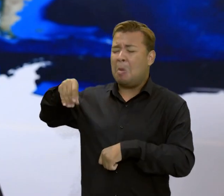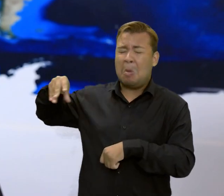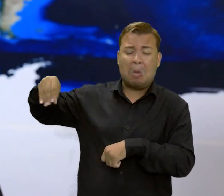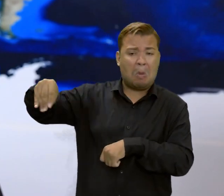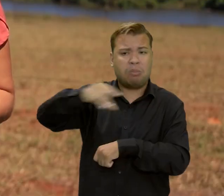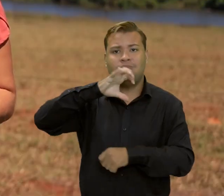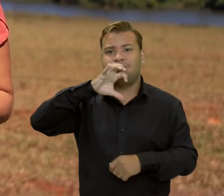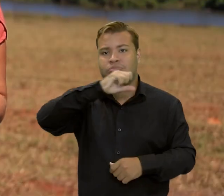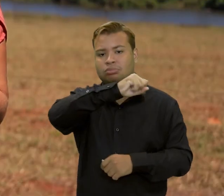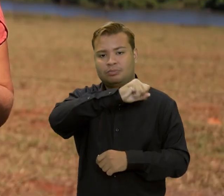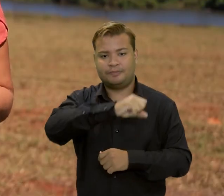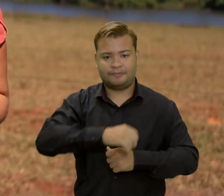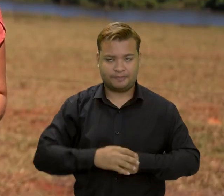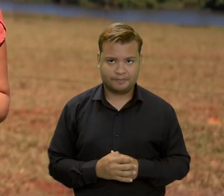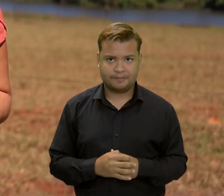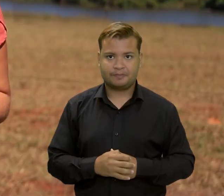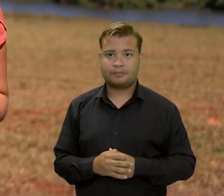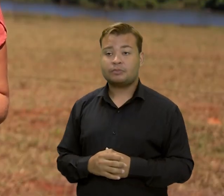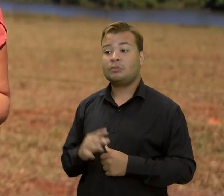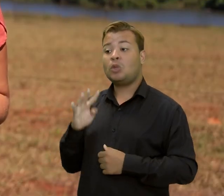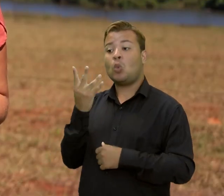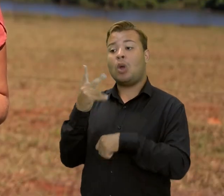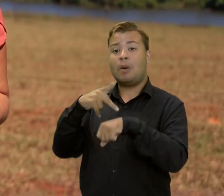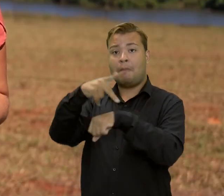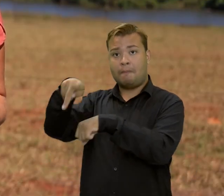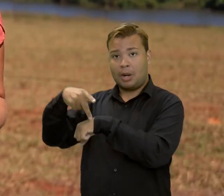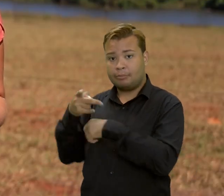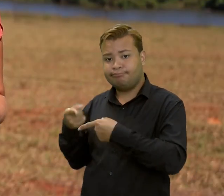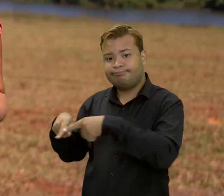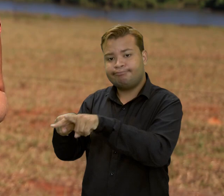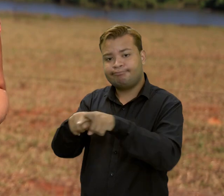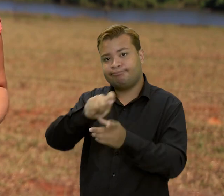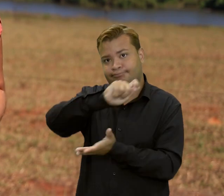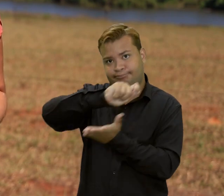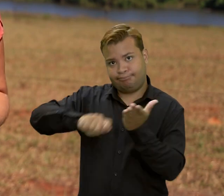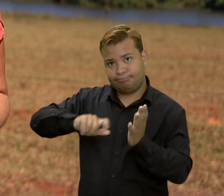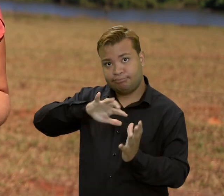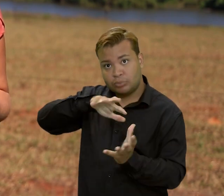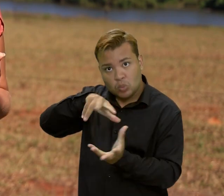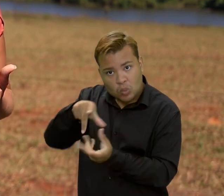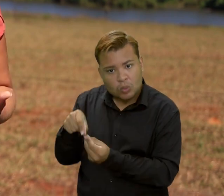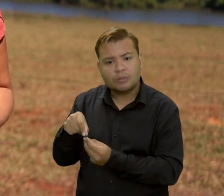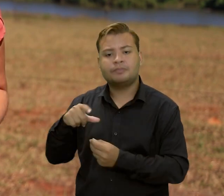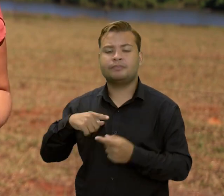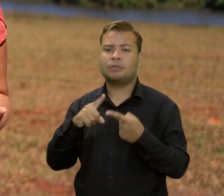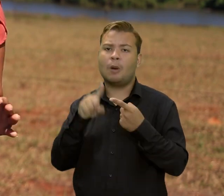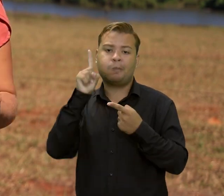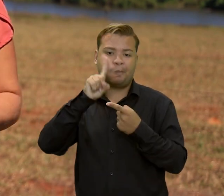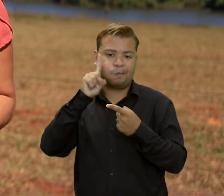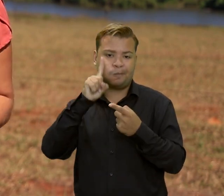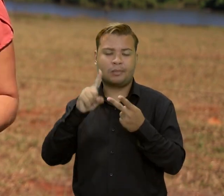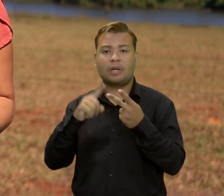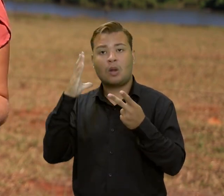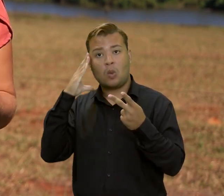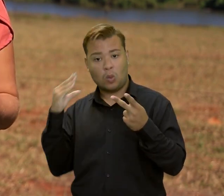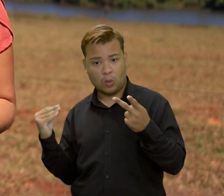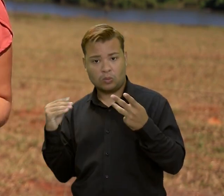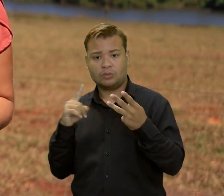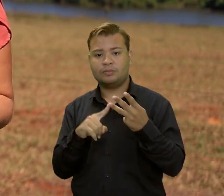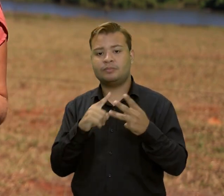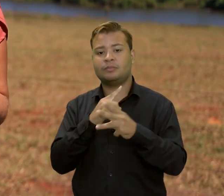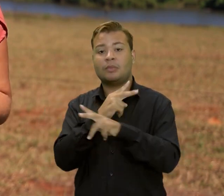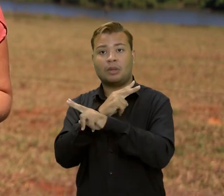ao mesmo tempo. Quatro países participam do consórcio internacional. Estados Unidos, Holanda,